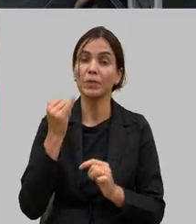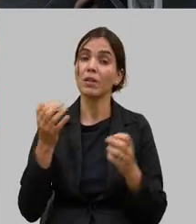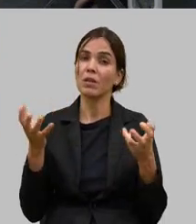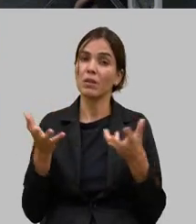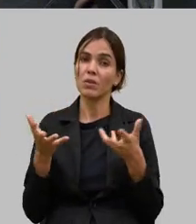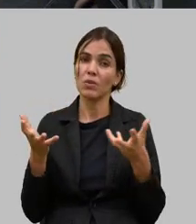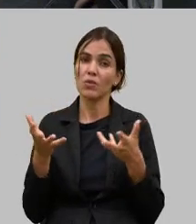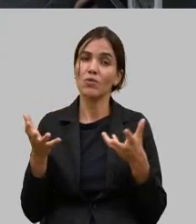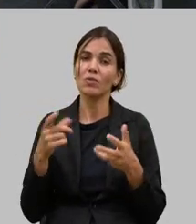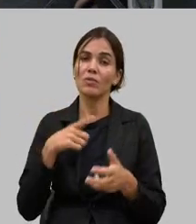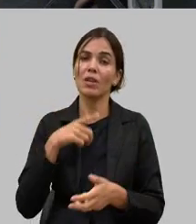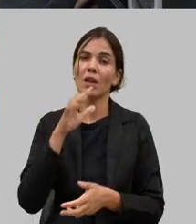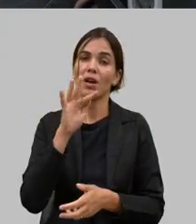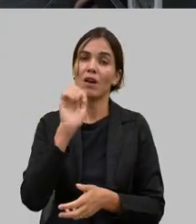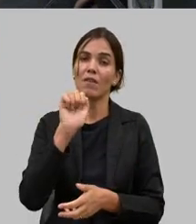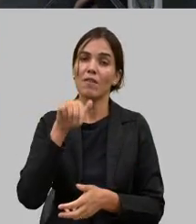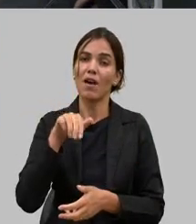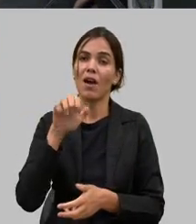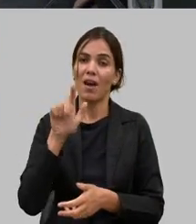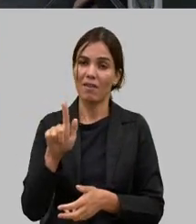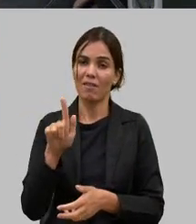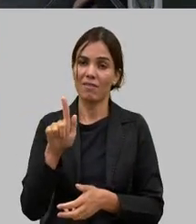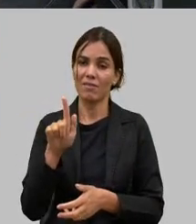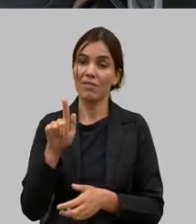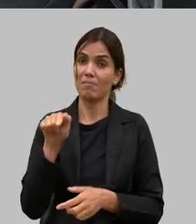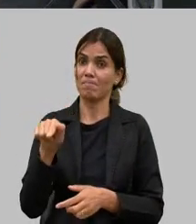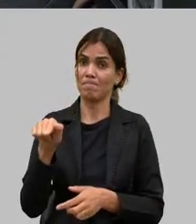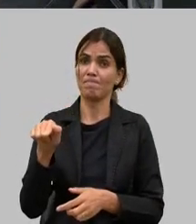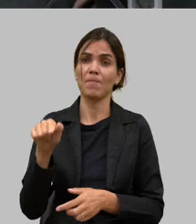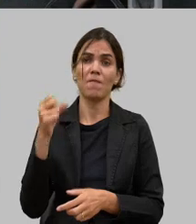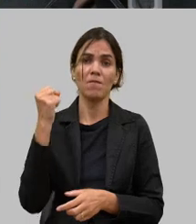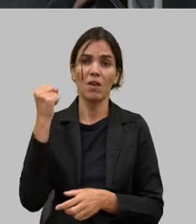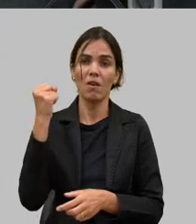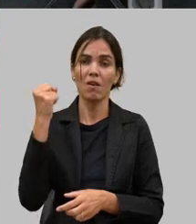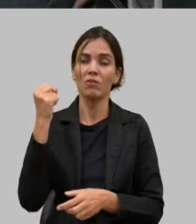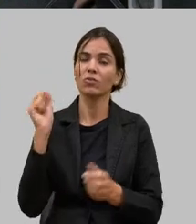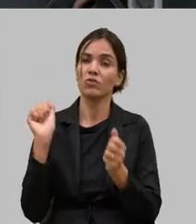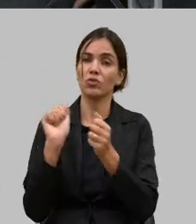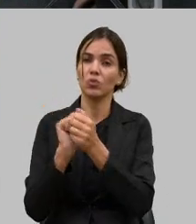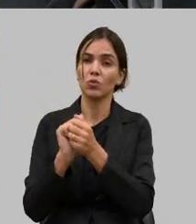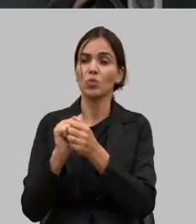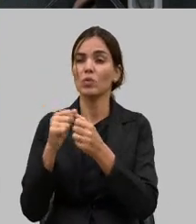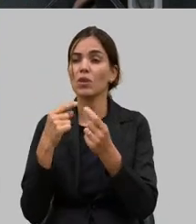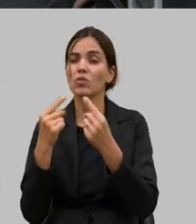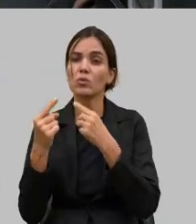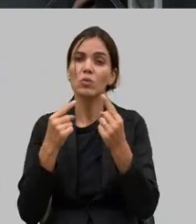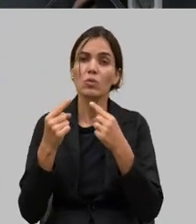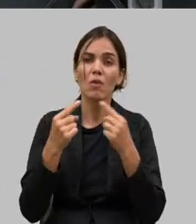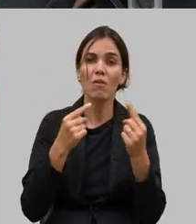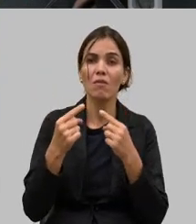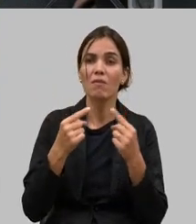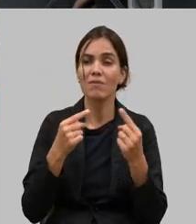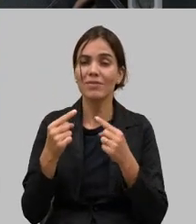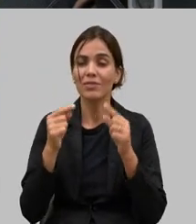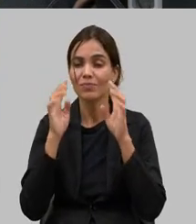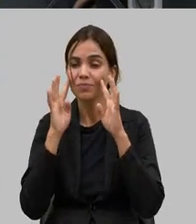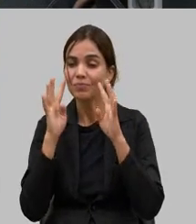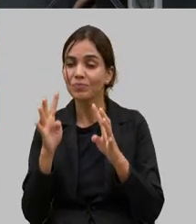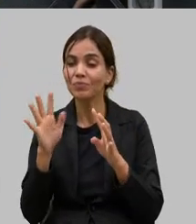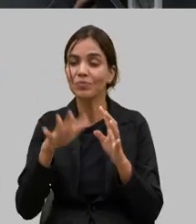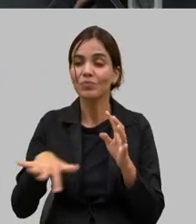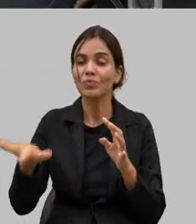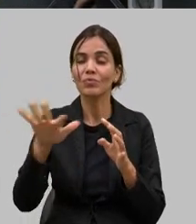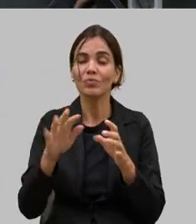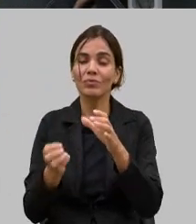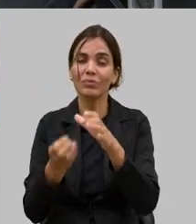a FAENG como também protagonista muito forte junto nas discussões porque a gente ouve o setor produtivo então eu vejo que